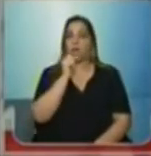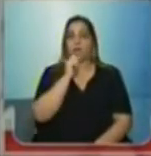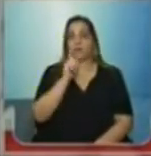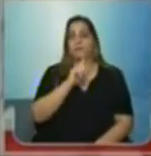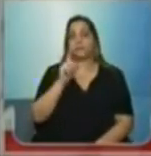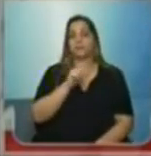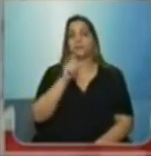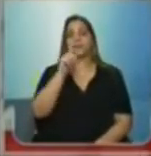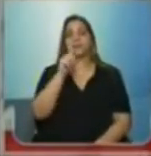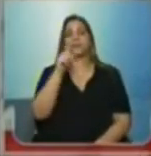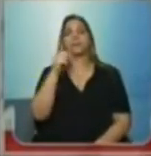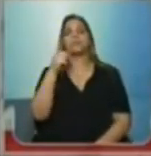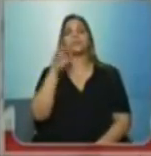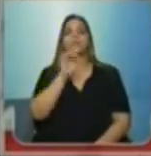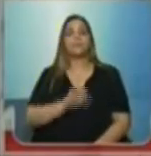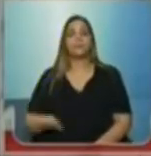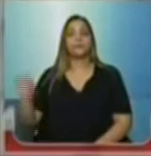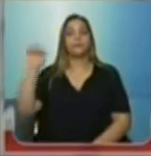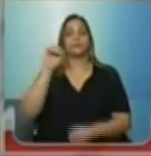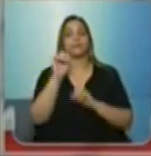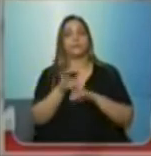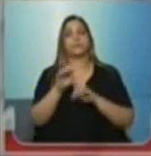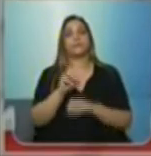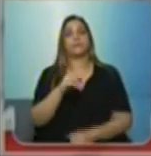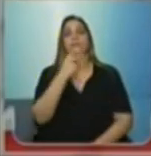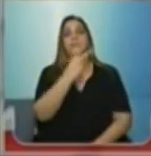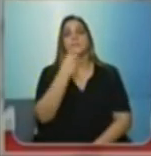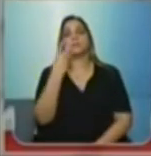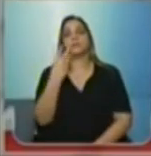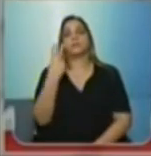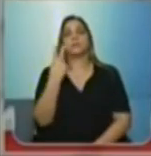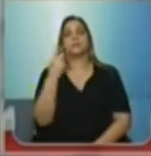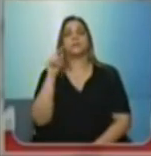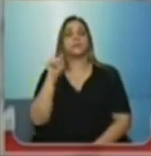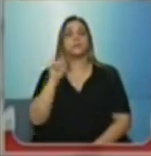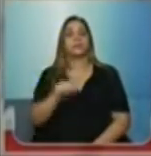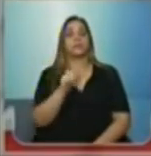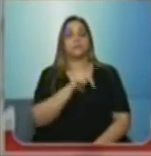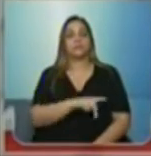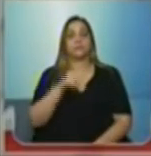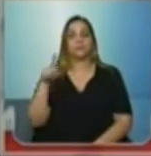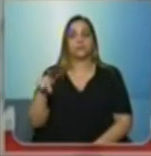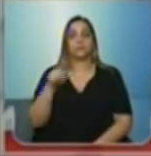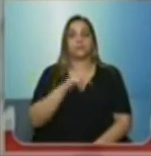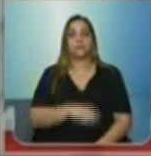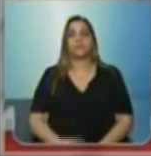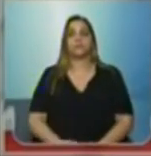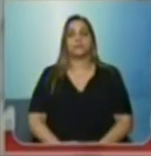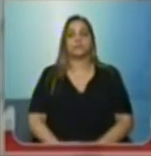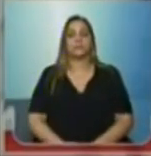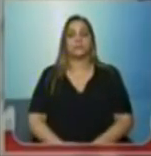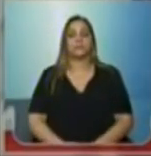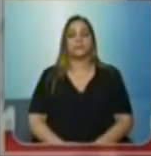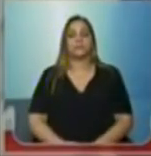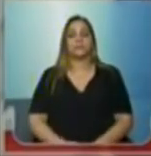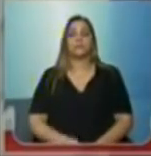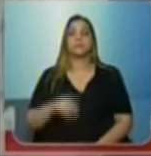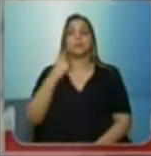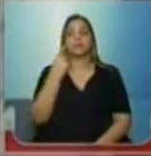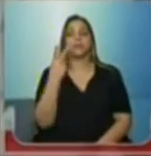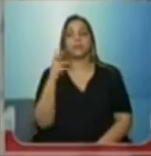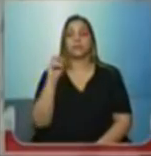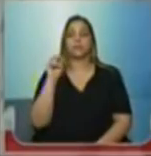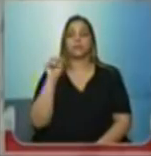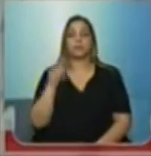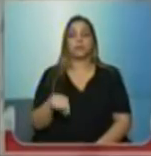ensino, ela tem 232 mil professores, 232 mil professores, sendo que 120